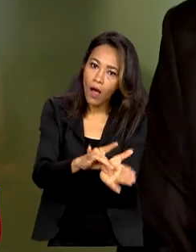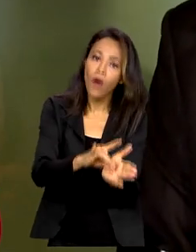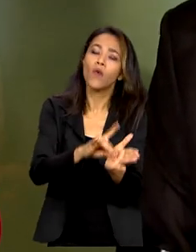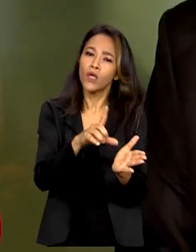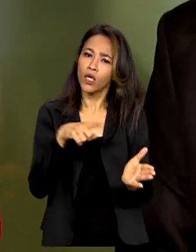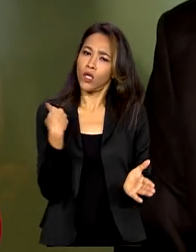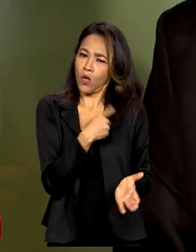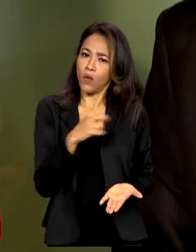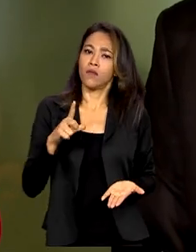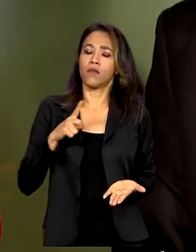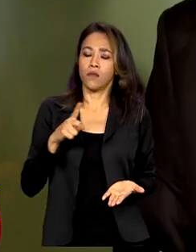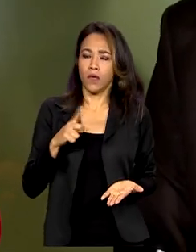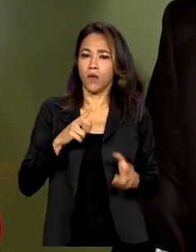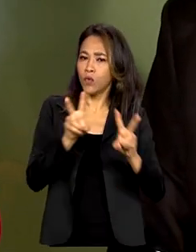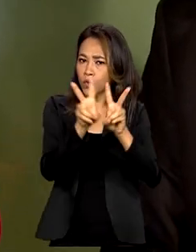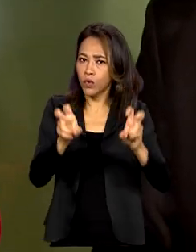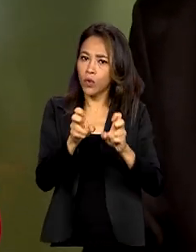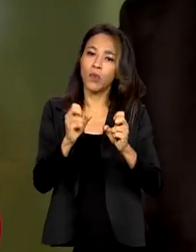nós temos em relação às contas públicas.